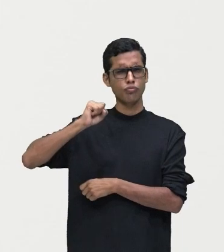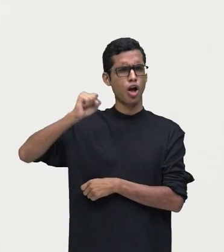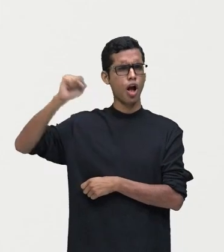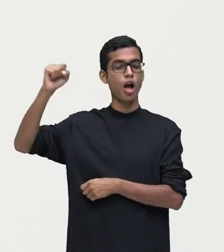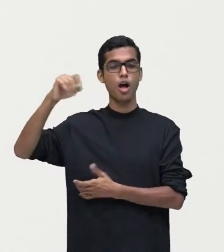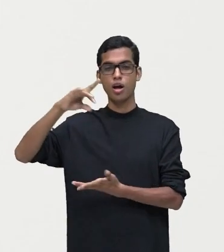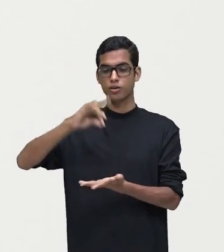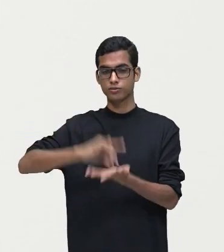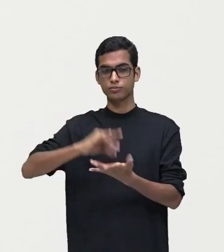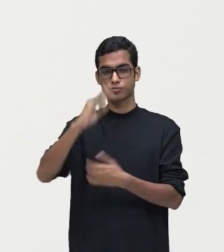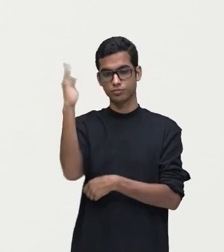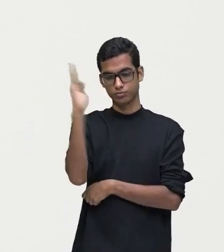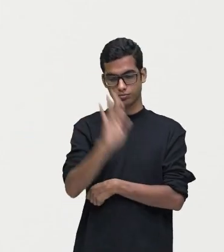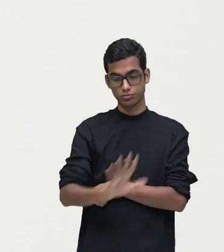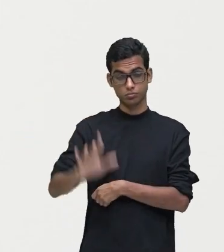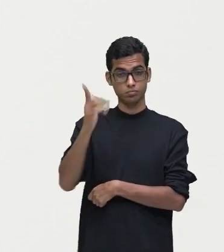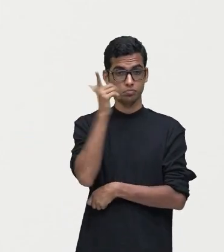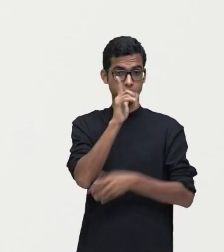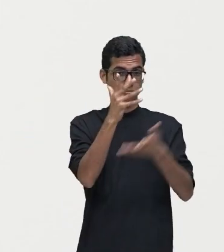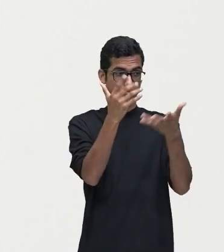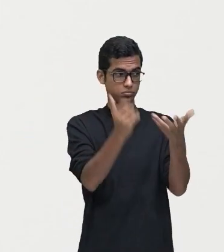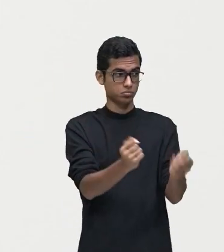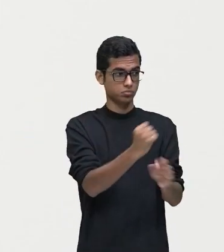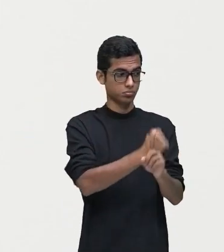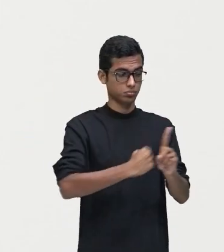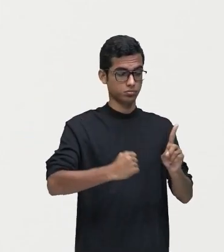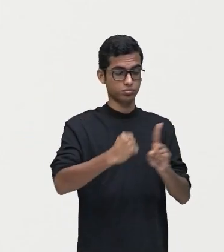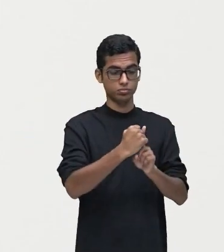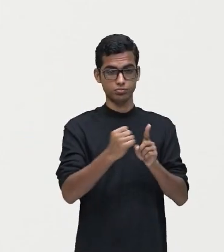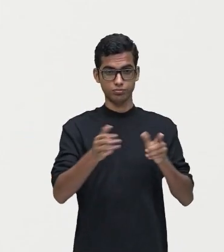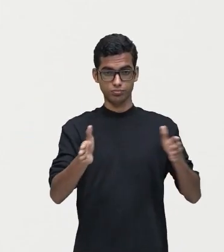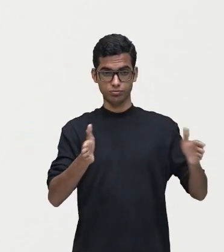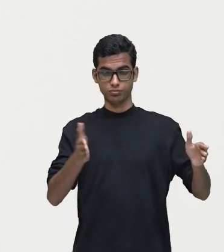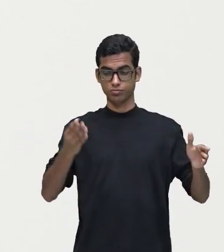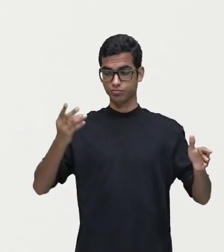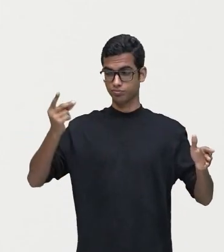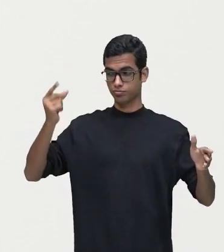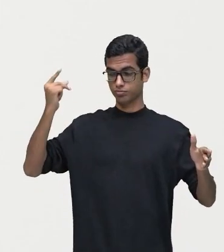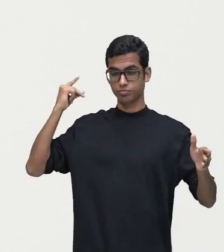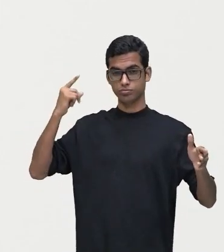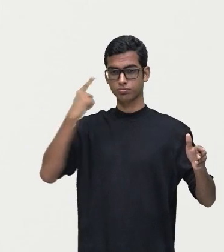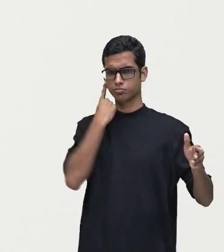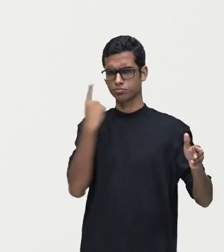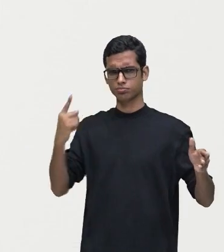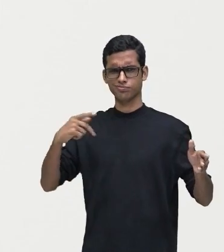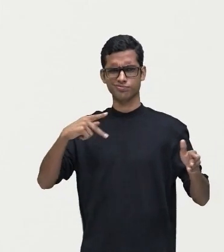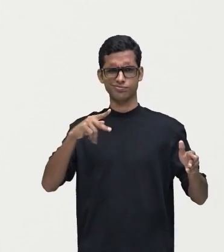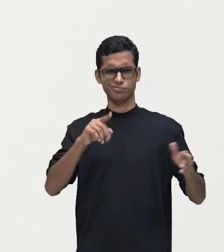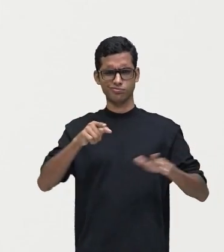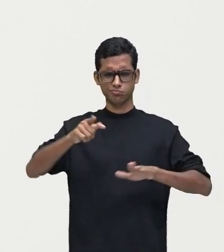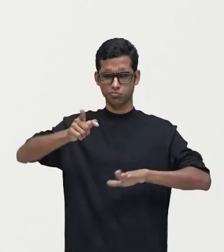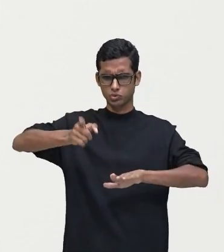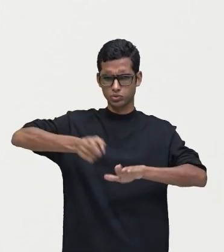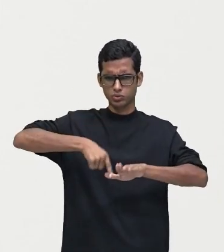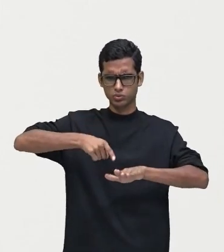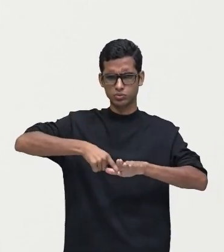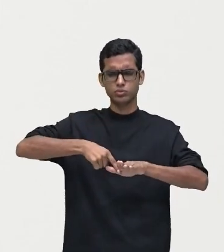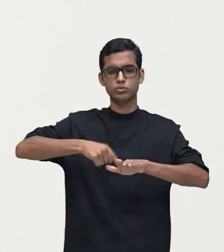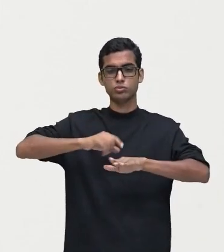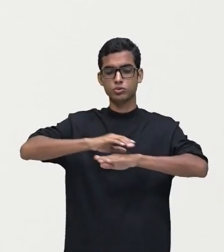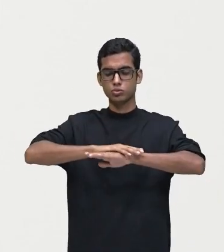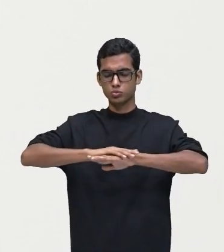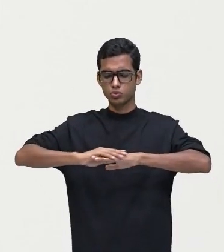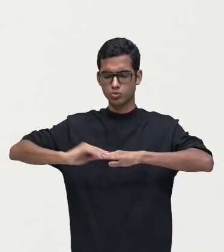promover a aceitação dele pela sociedade da época. Olha só o pé da Iracema. O pé gracio e nu,